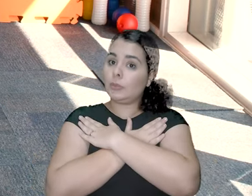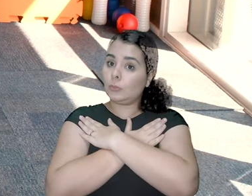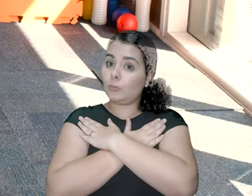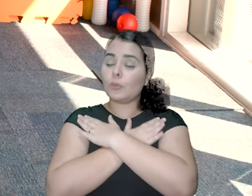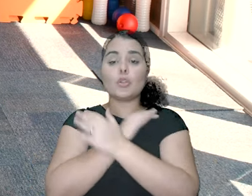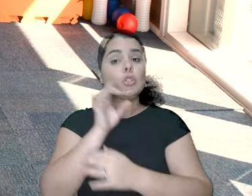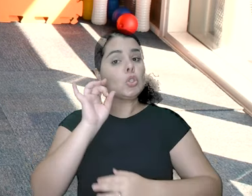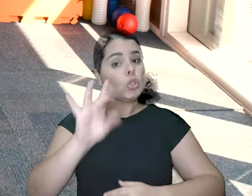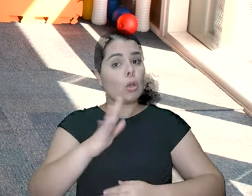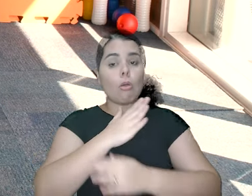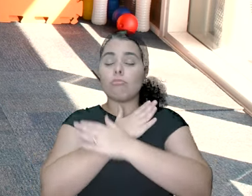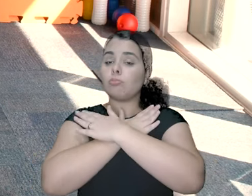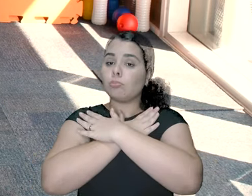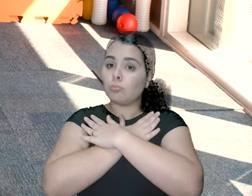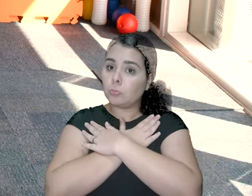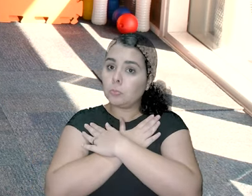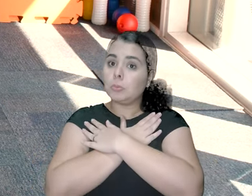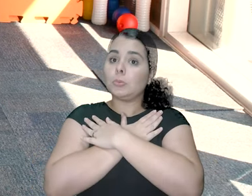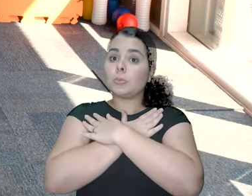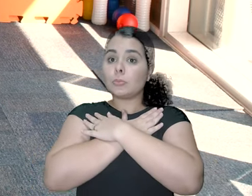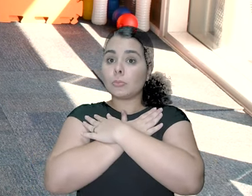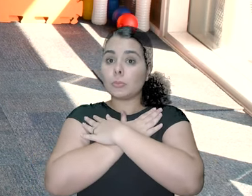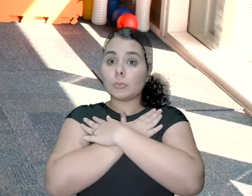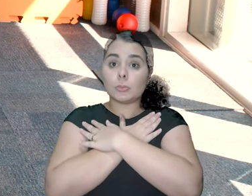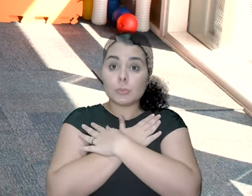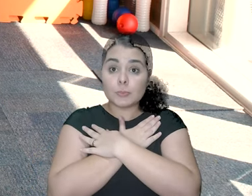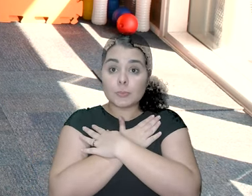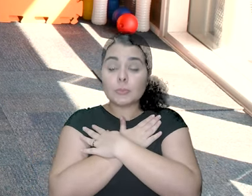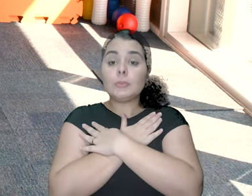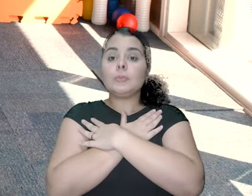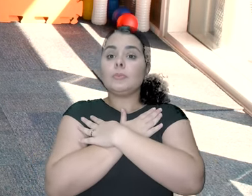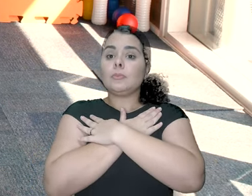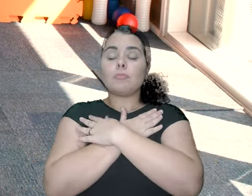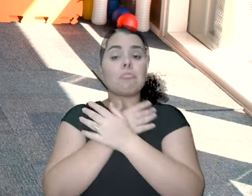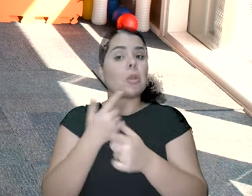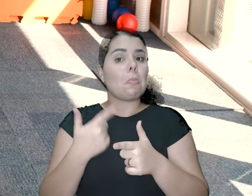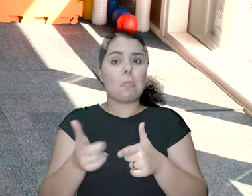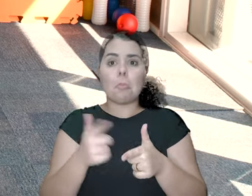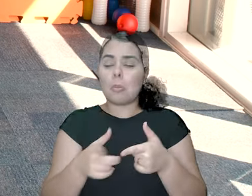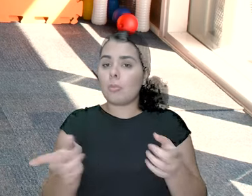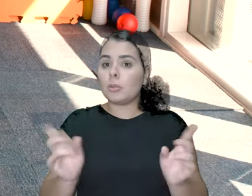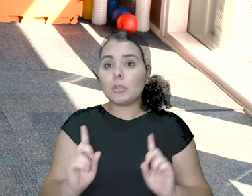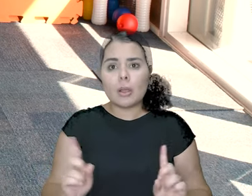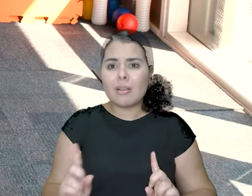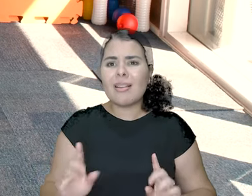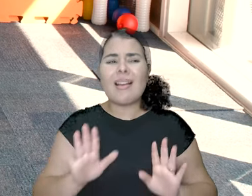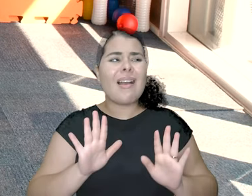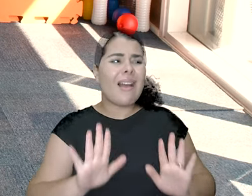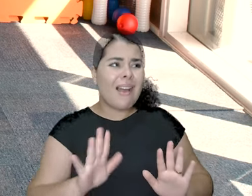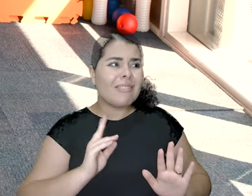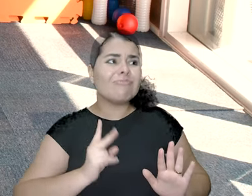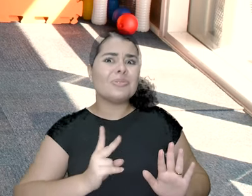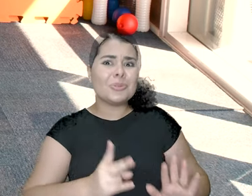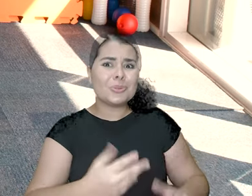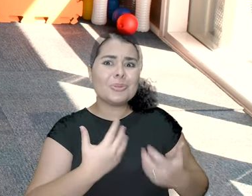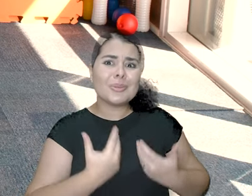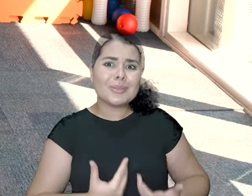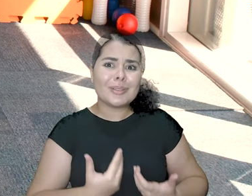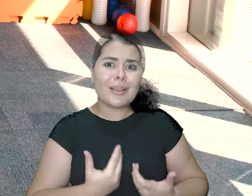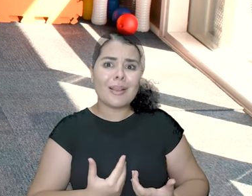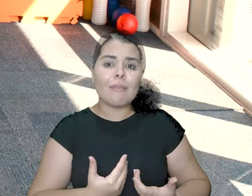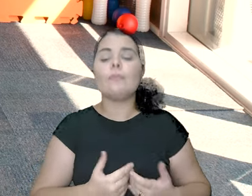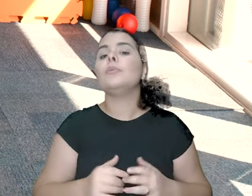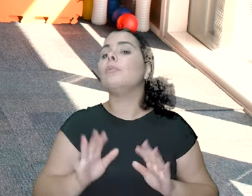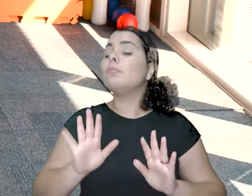braço. Faz só o subir e sentar. Não tem problema. Ai,